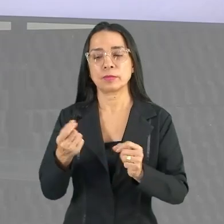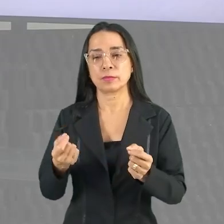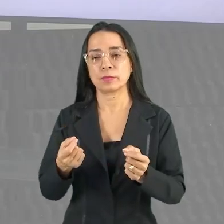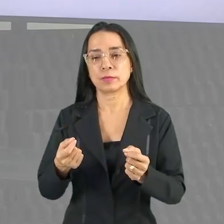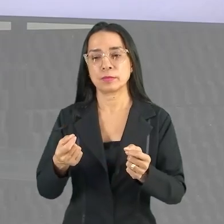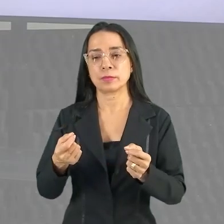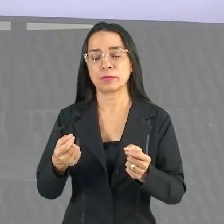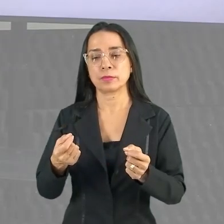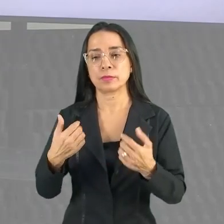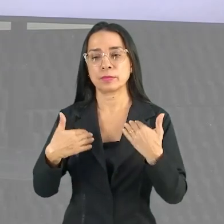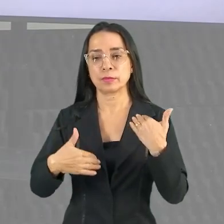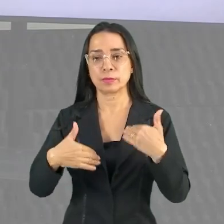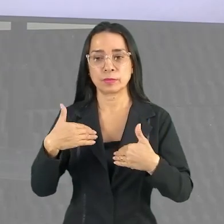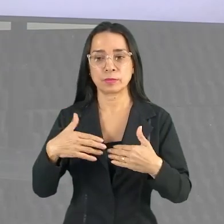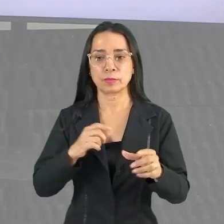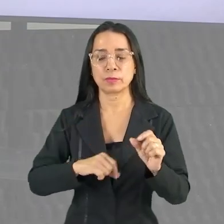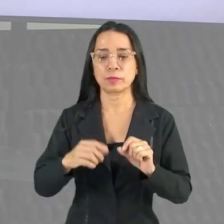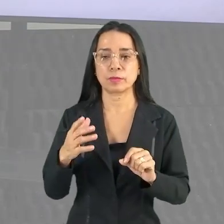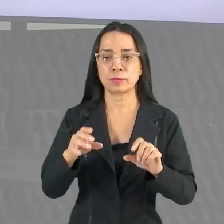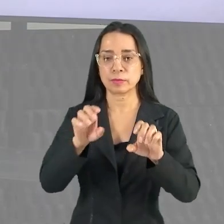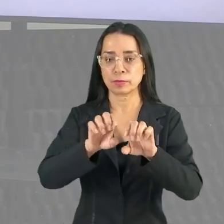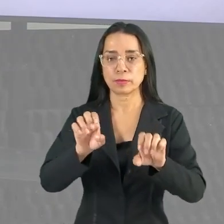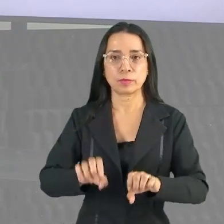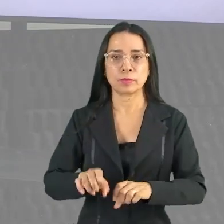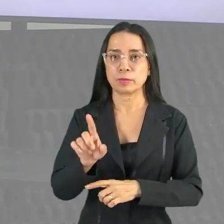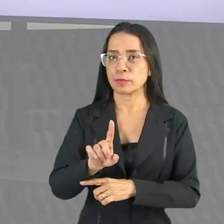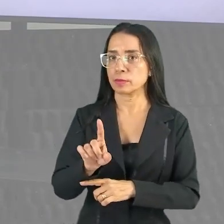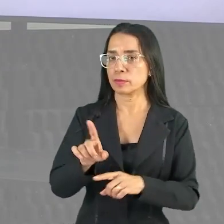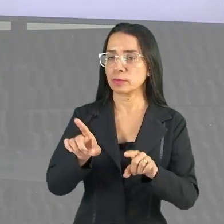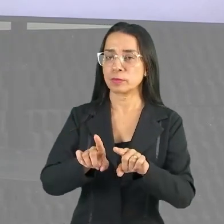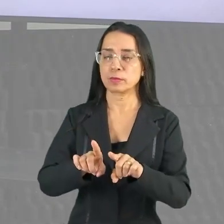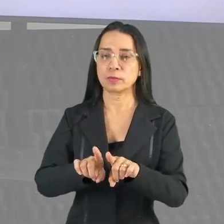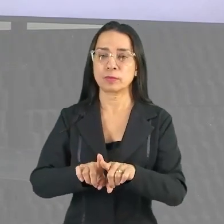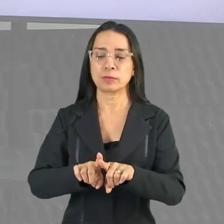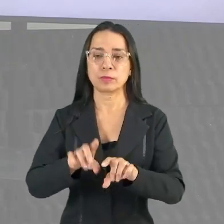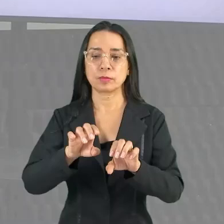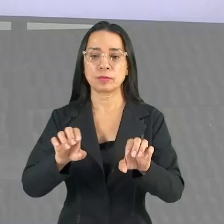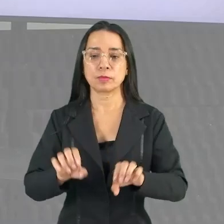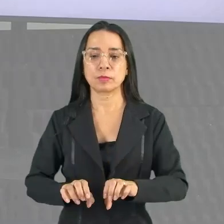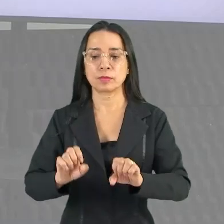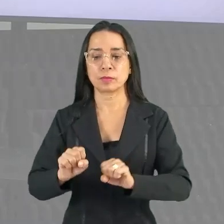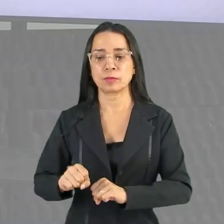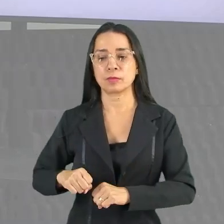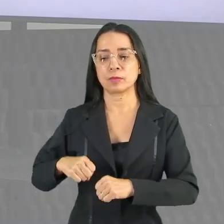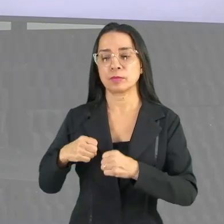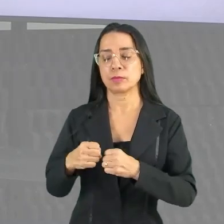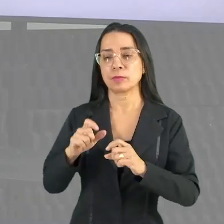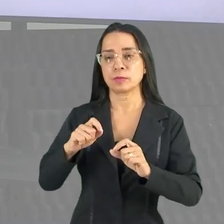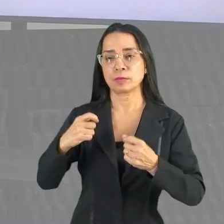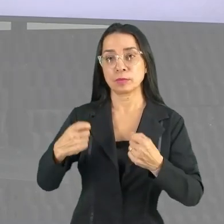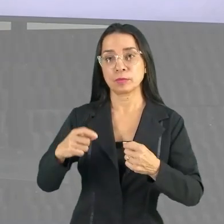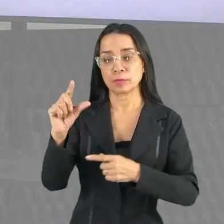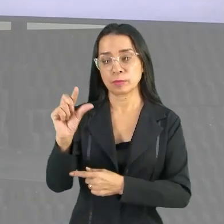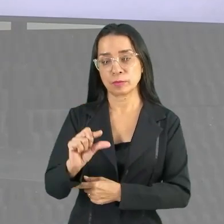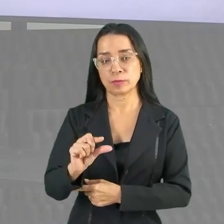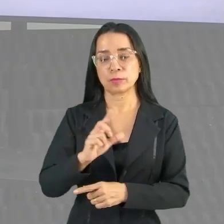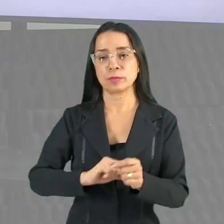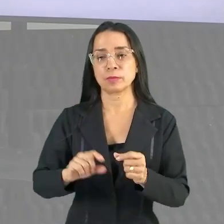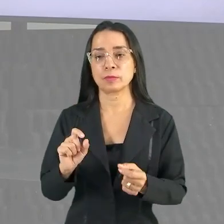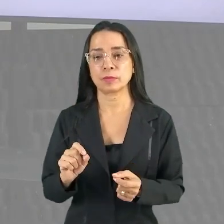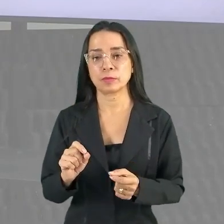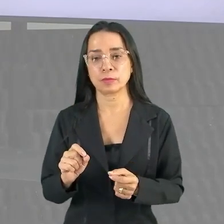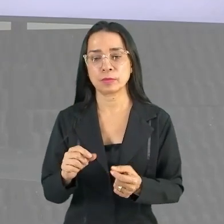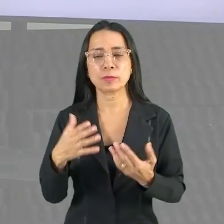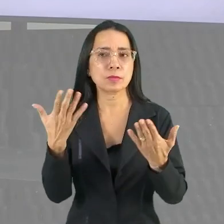estruturadas e estruturadas com o mínimo esforço possível, tá? E